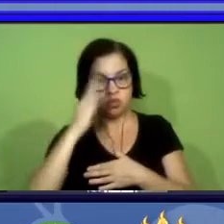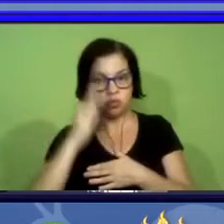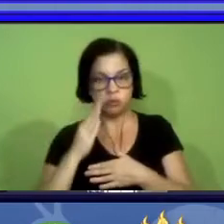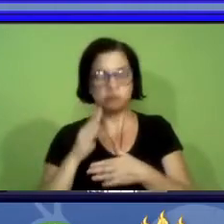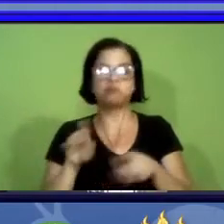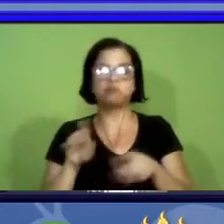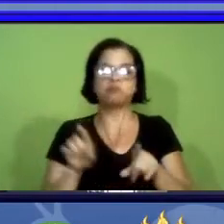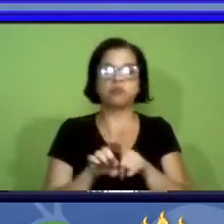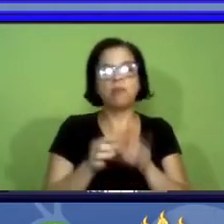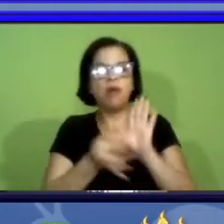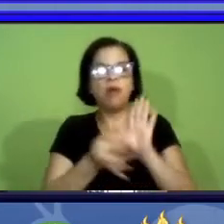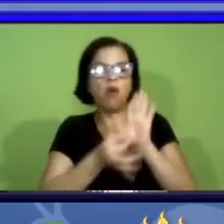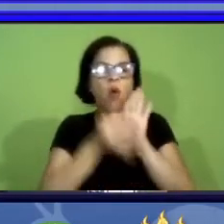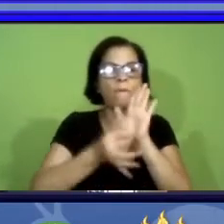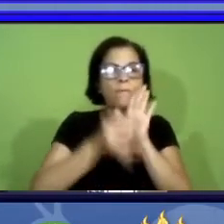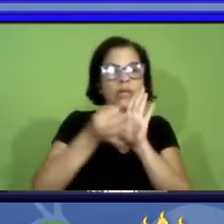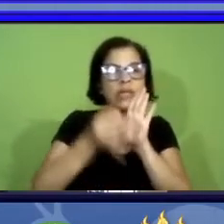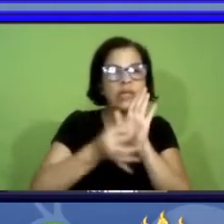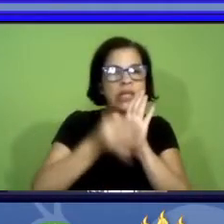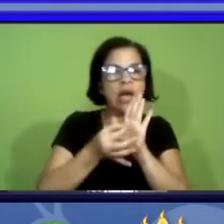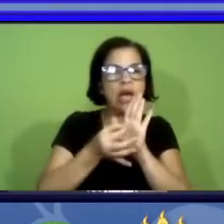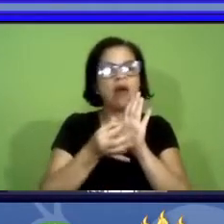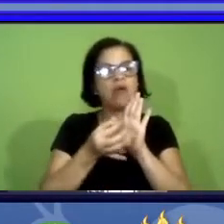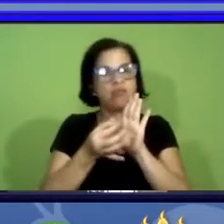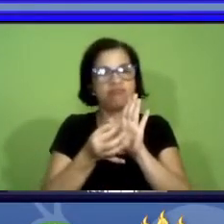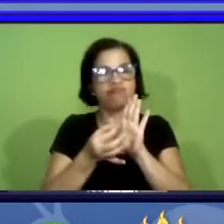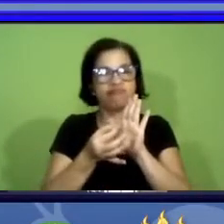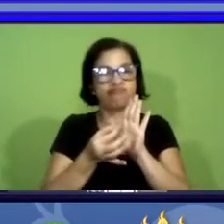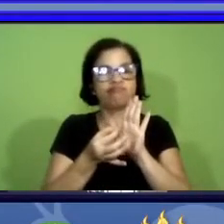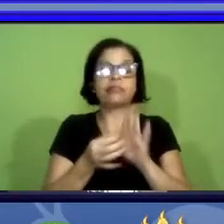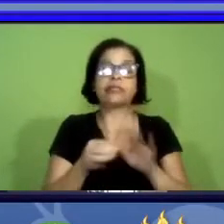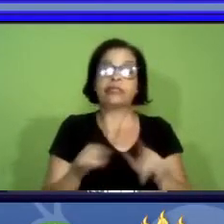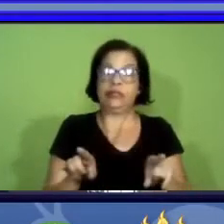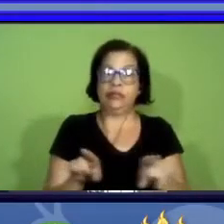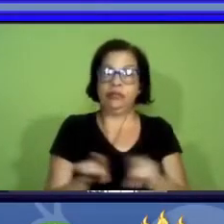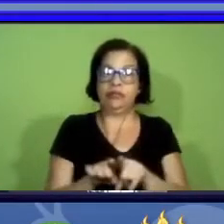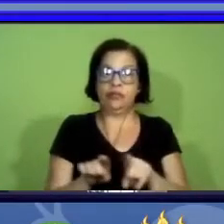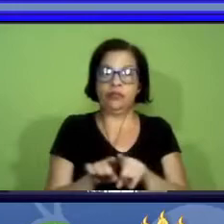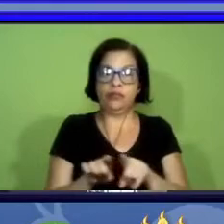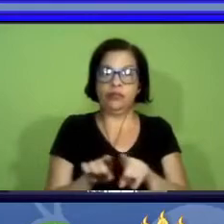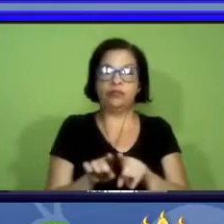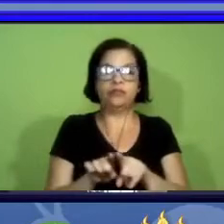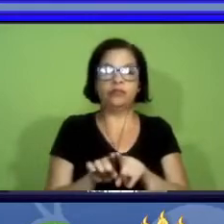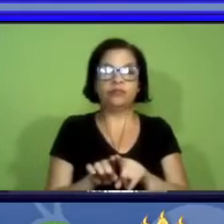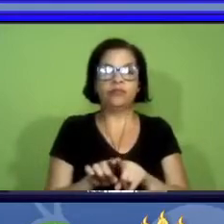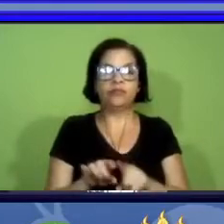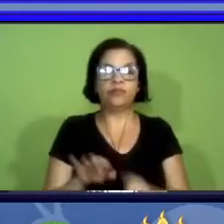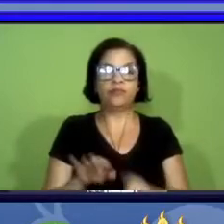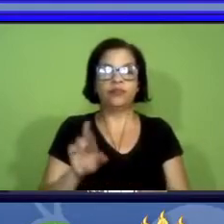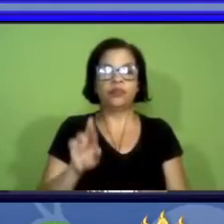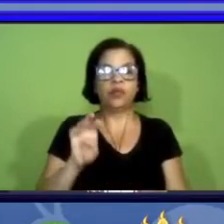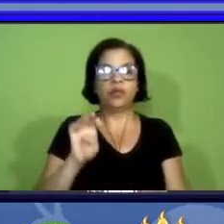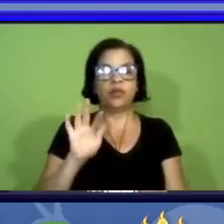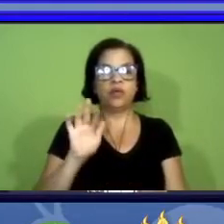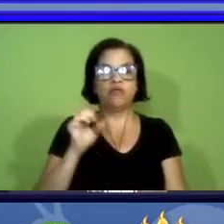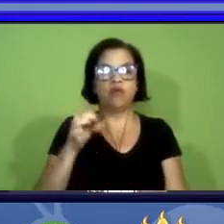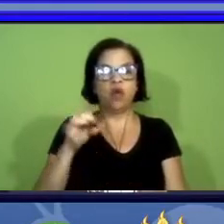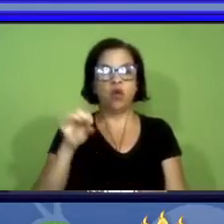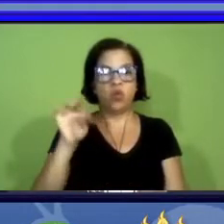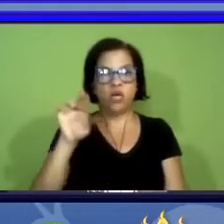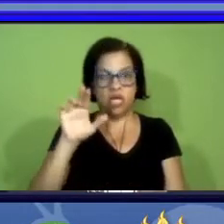sugestões e críticas e aos refaunistas que foram